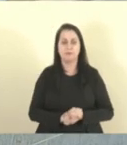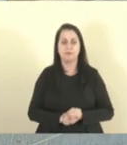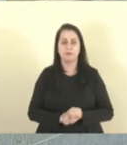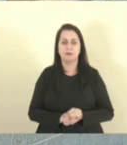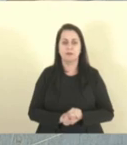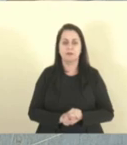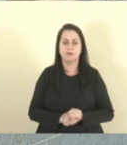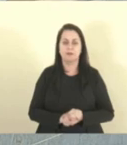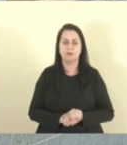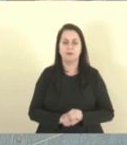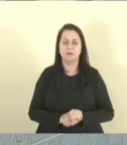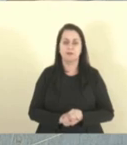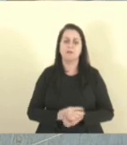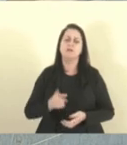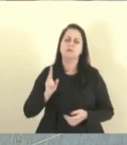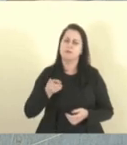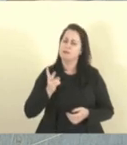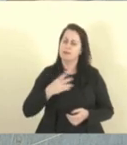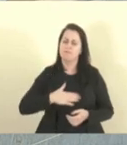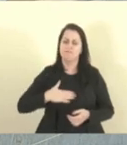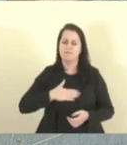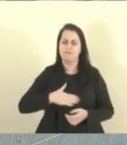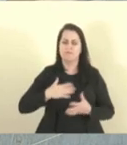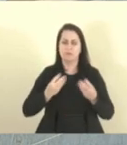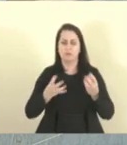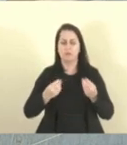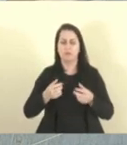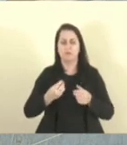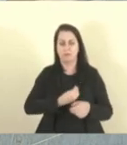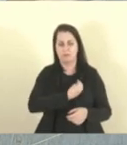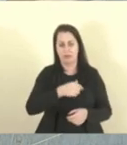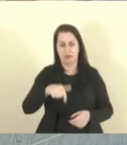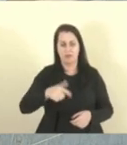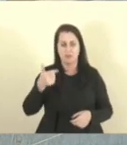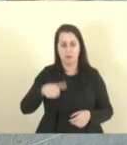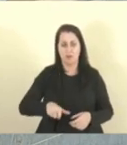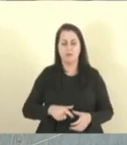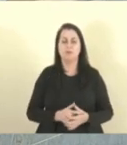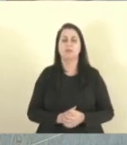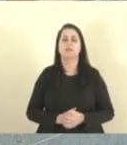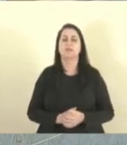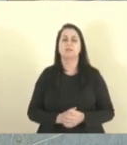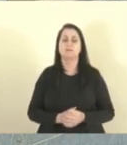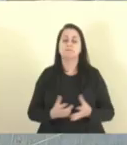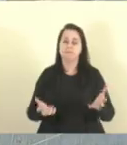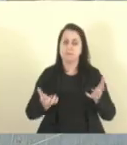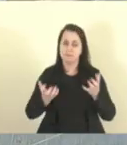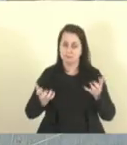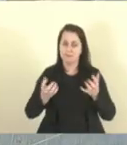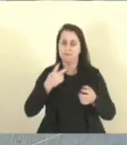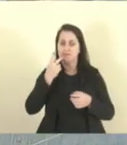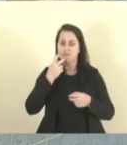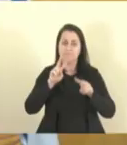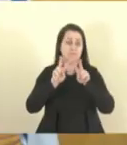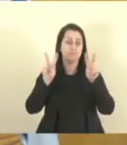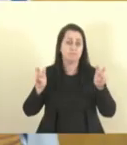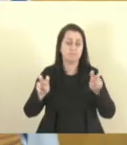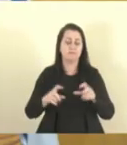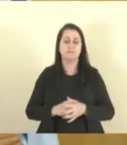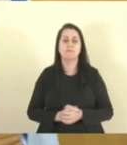sempre uma grande satisfação nós estarmos aqui, novamente. Queremos abordar um tema,